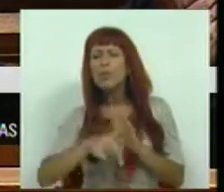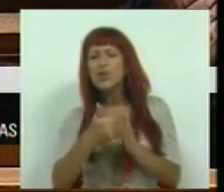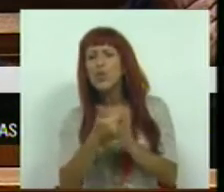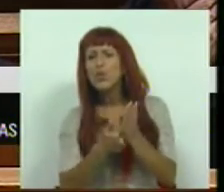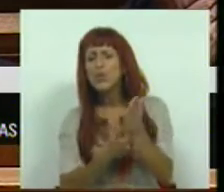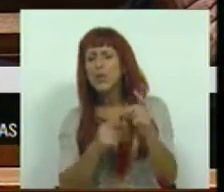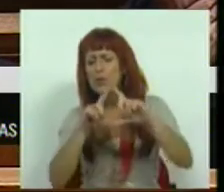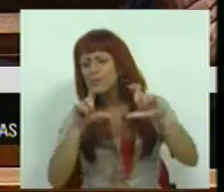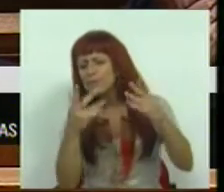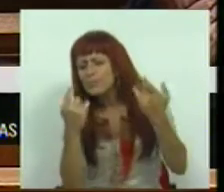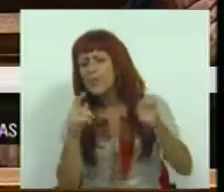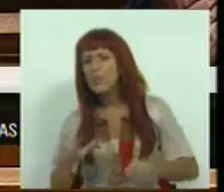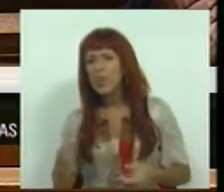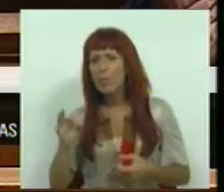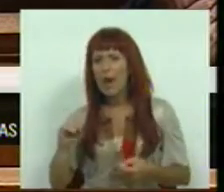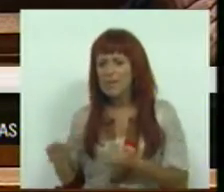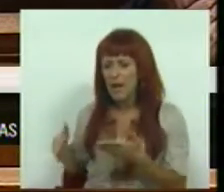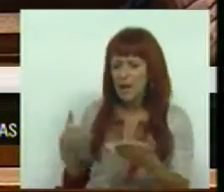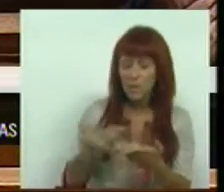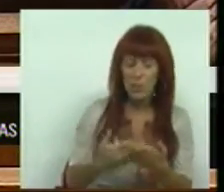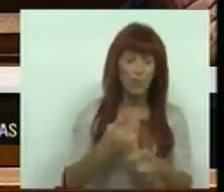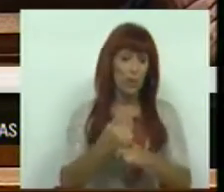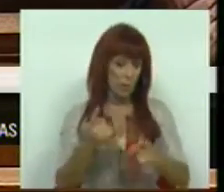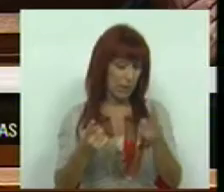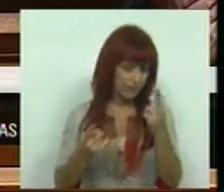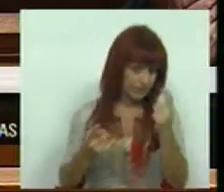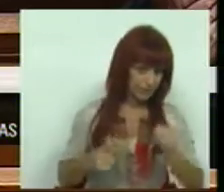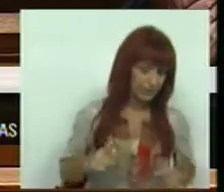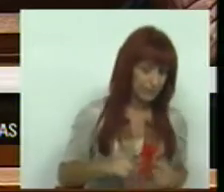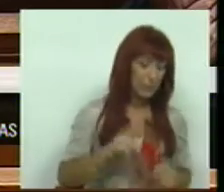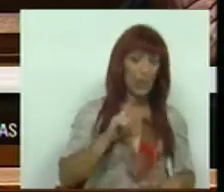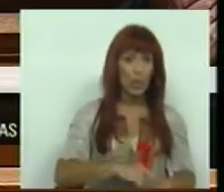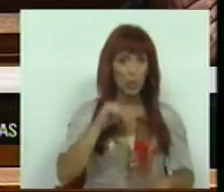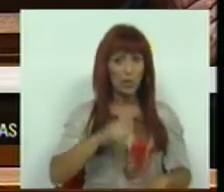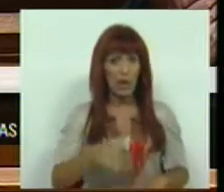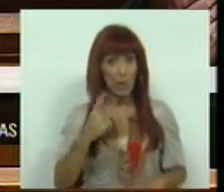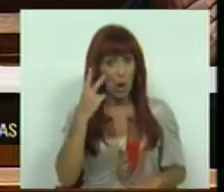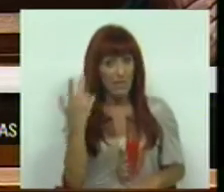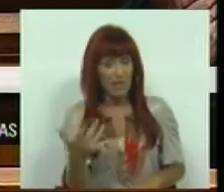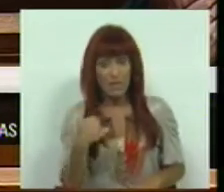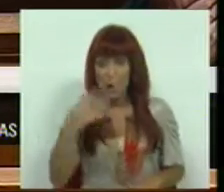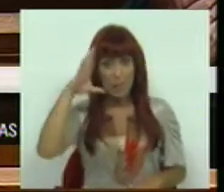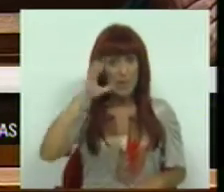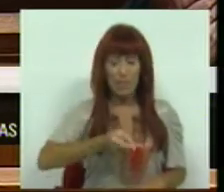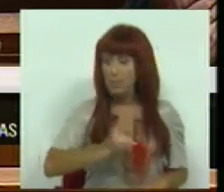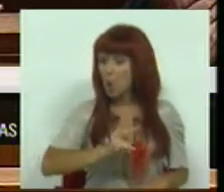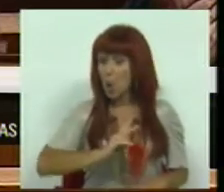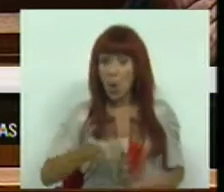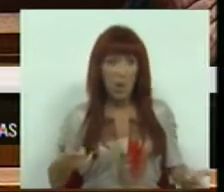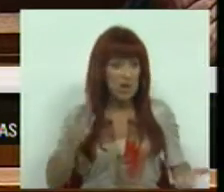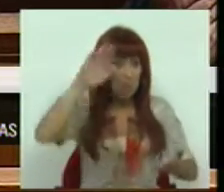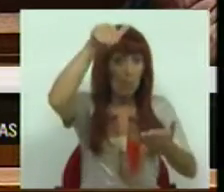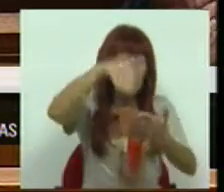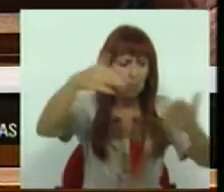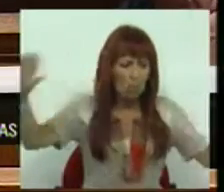de resolução apresentado pelo Partido Socialista. Porque das duas uma, no momento em que nós estamos a viver, não sabemos quais vão ser os